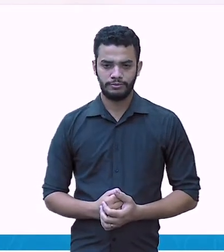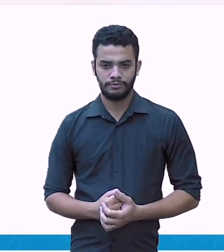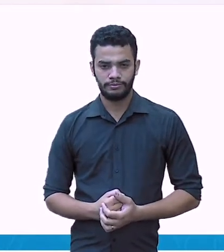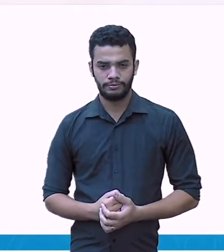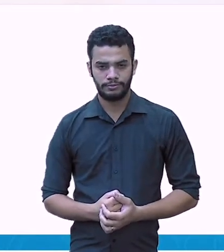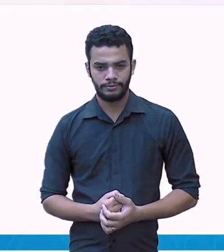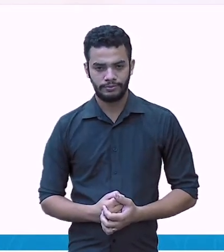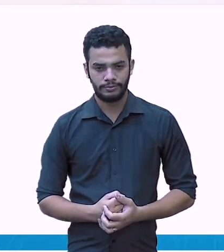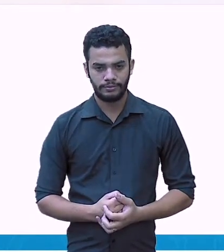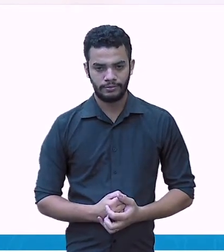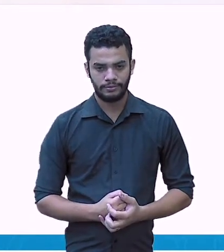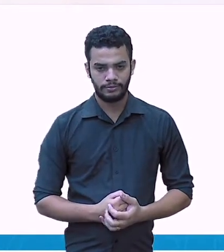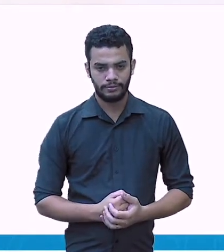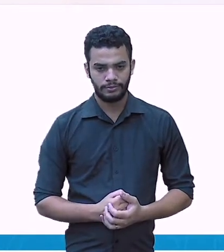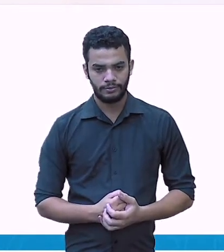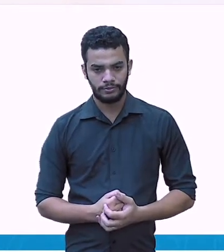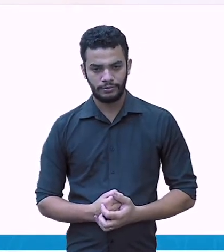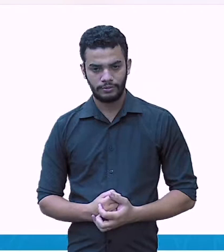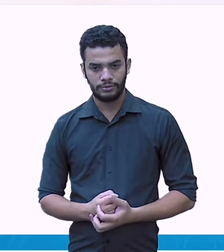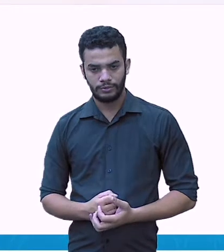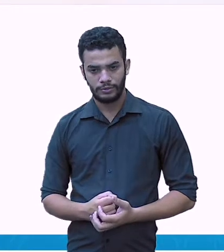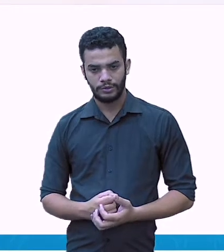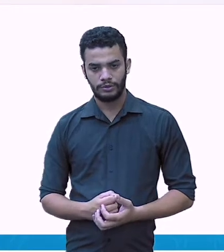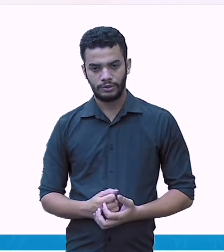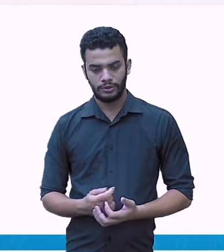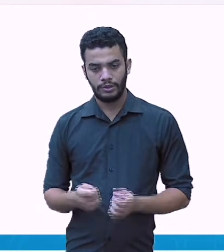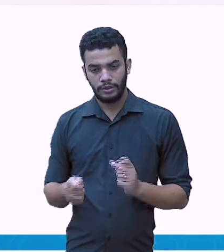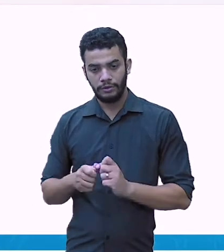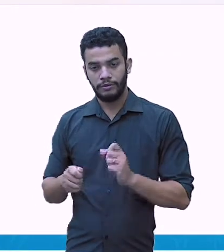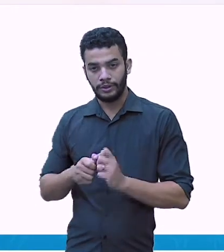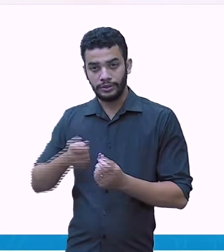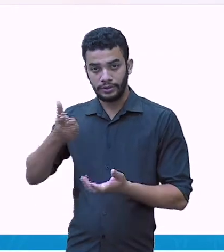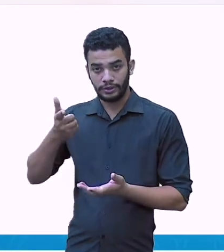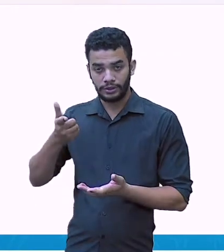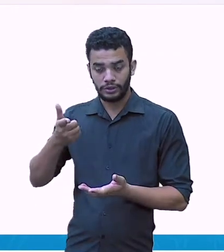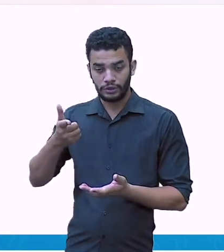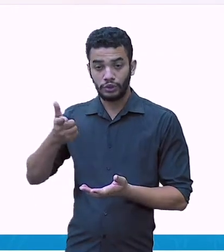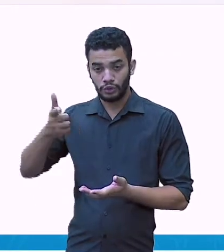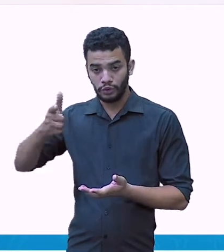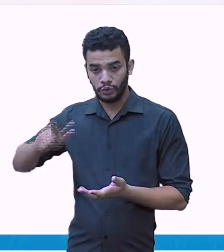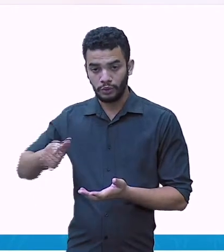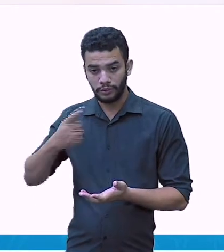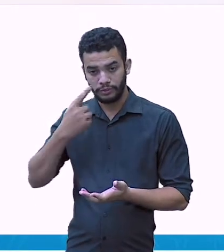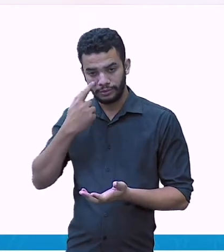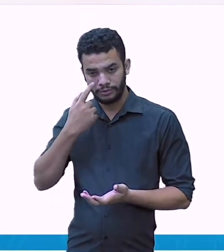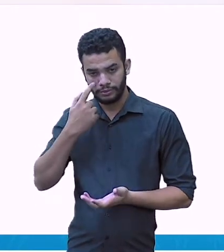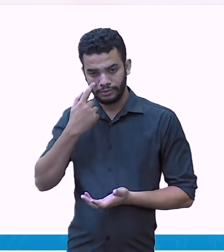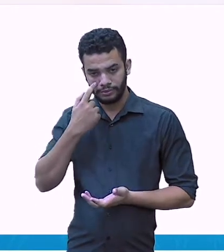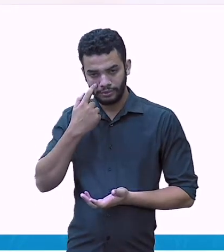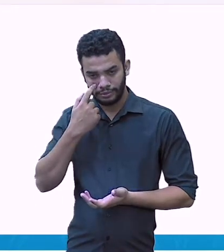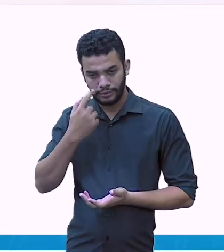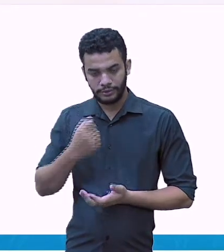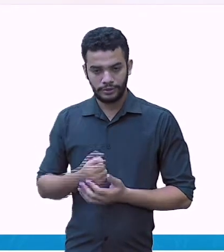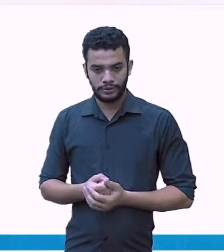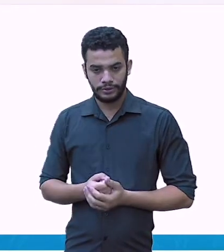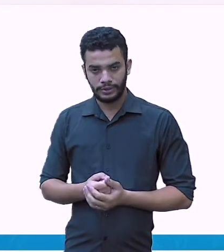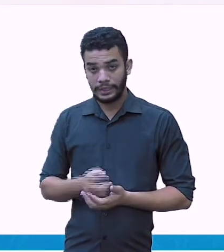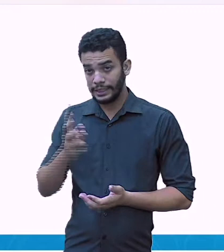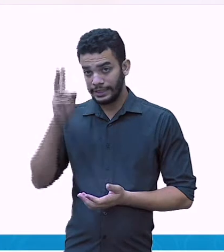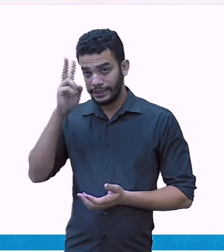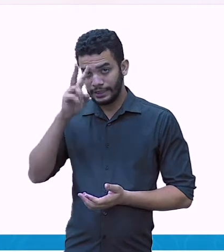vou pegar aqui, ó, reais e 75 centavos, mais 1 real e